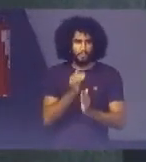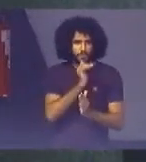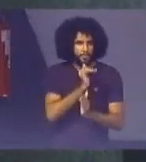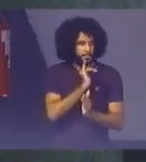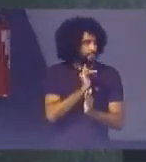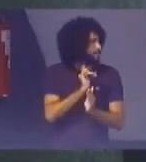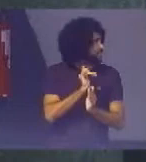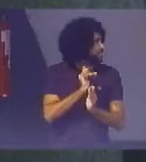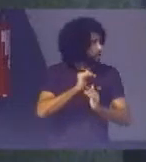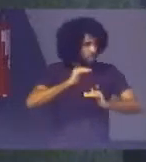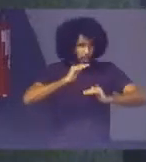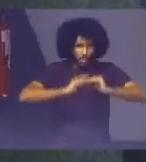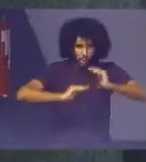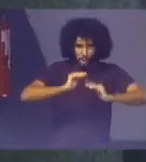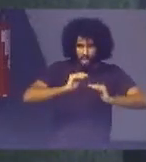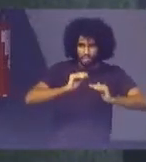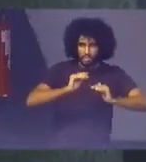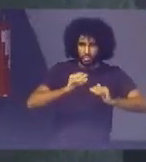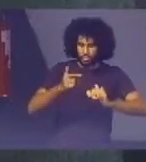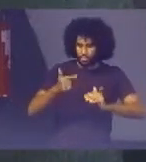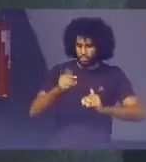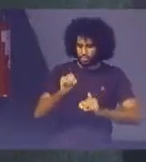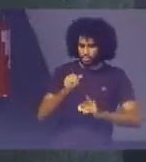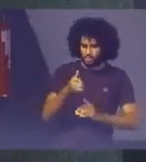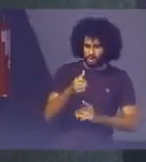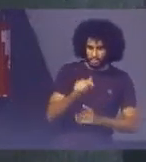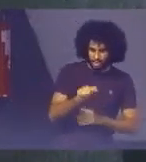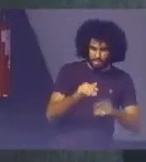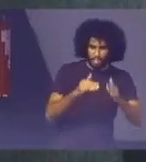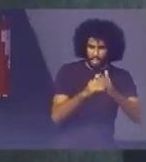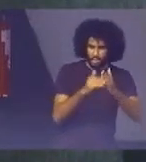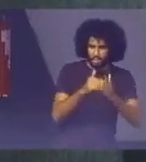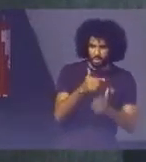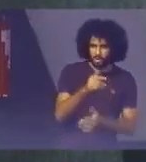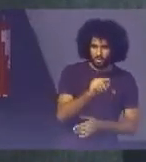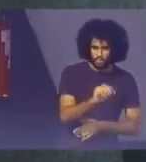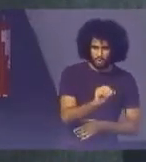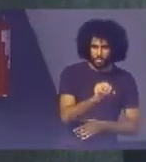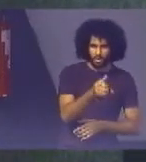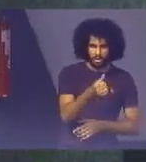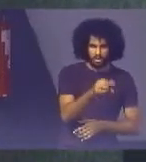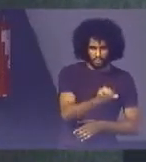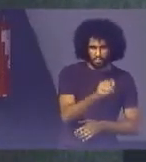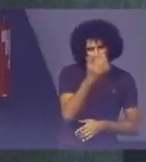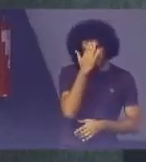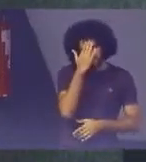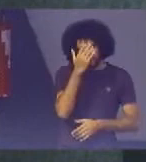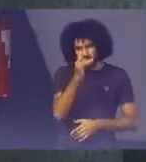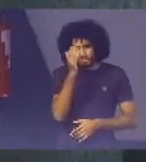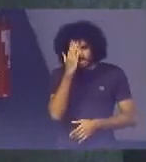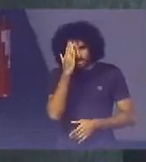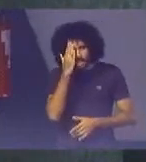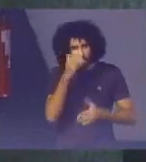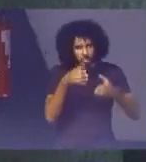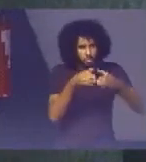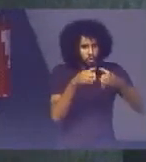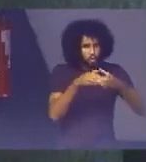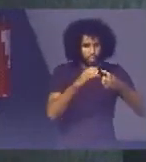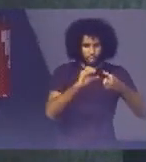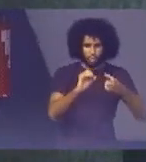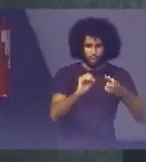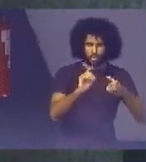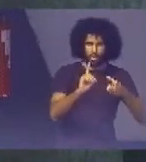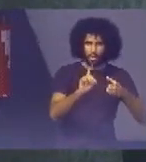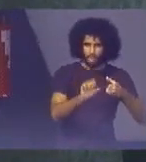2017 2019 Eu não sei até que Até onde as pessoas Sabem da Comissão Nacional Dos ODS Era instância